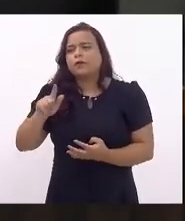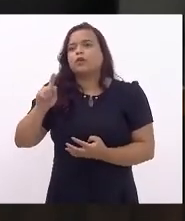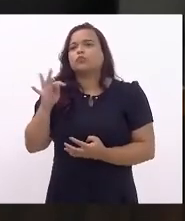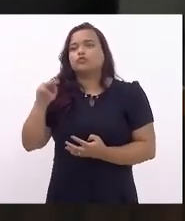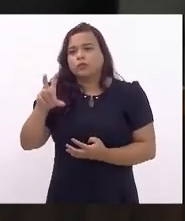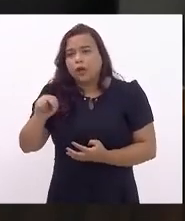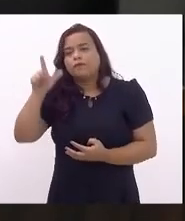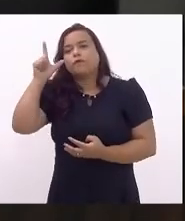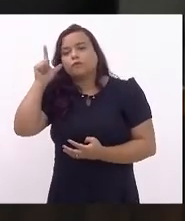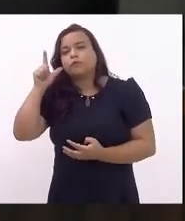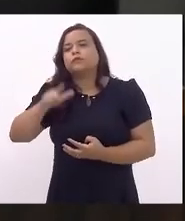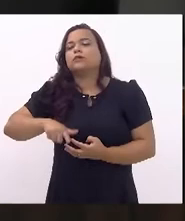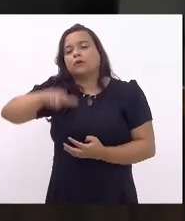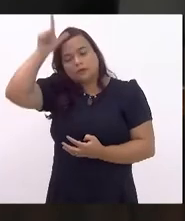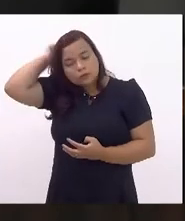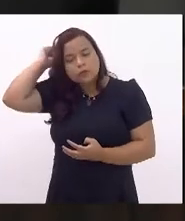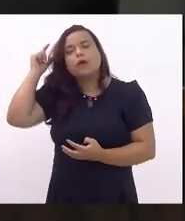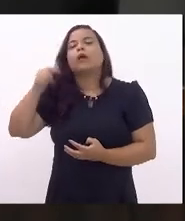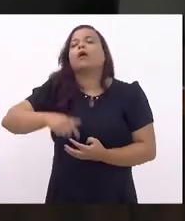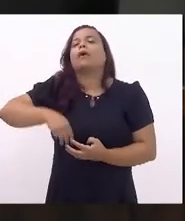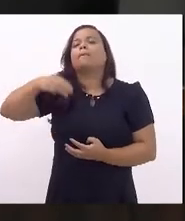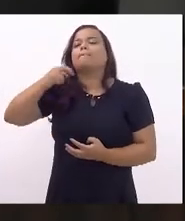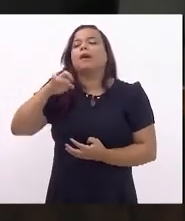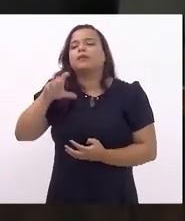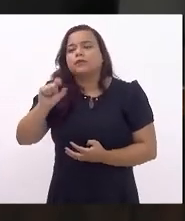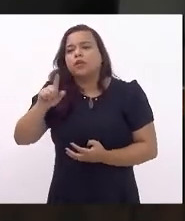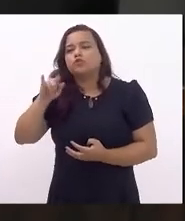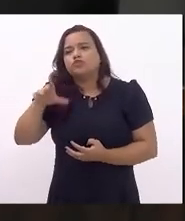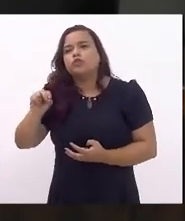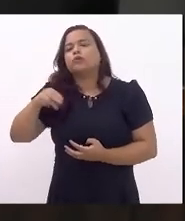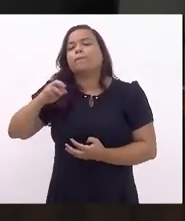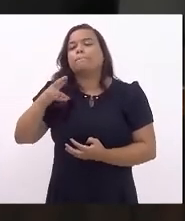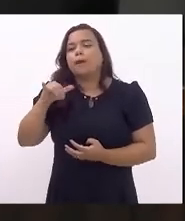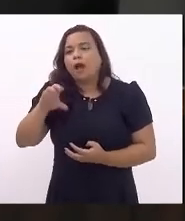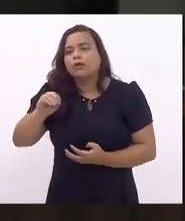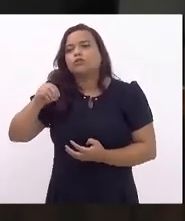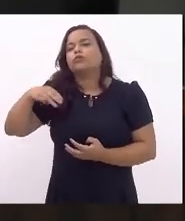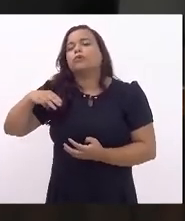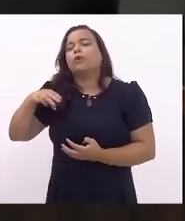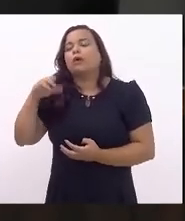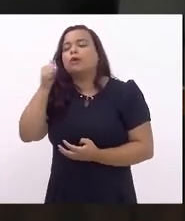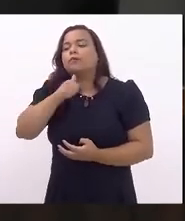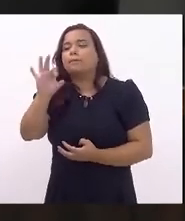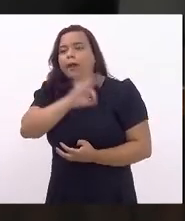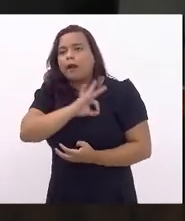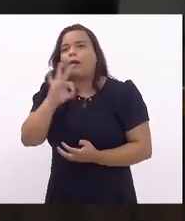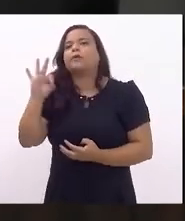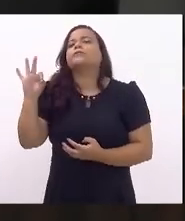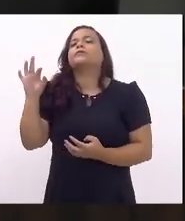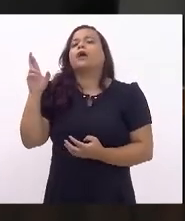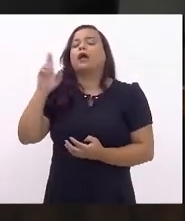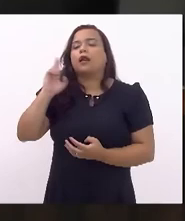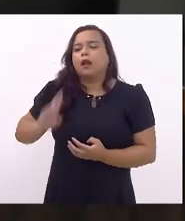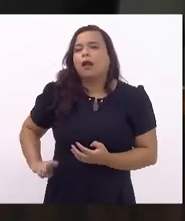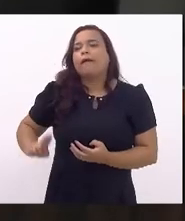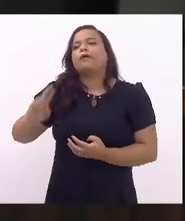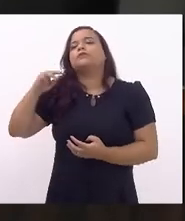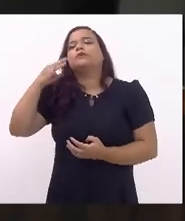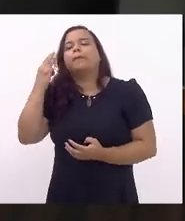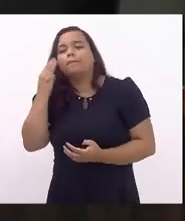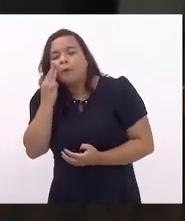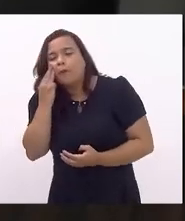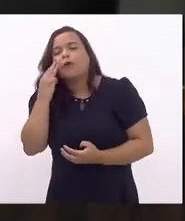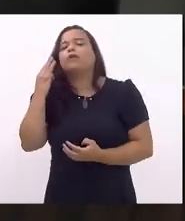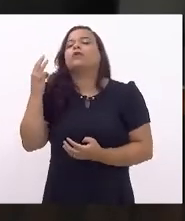Lucinha, Luiz Paulo, Marcelo Dino, Márcio Galberto, Marta Rocha, Mônica Francisco, Renata Souza, Renato Zaca, Subtenente